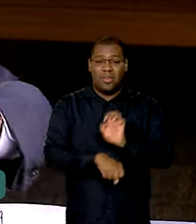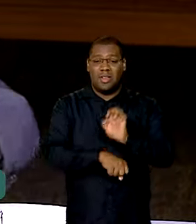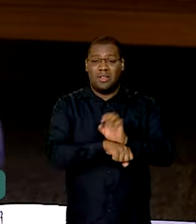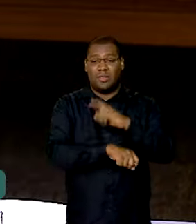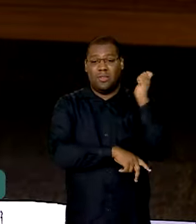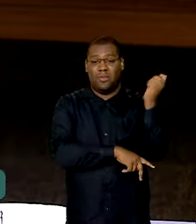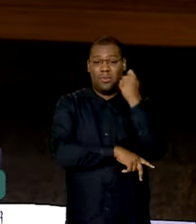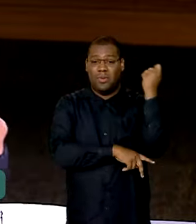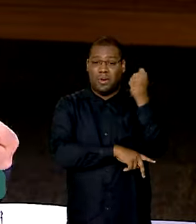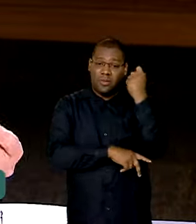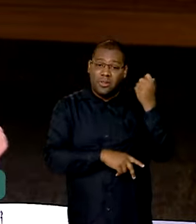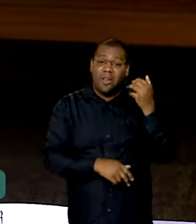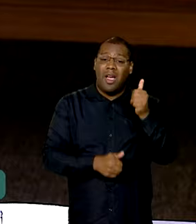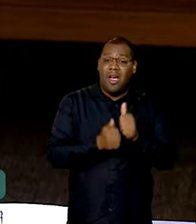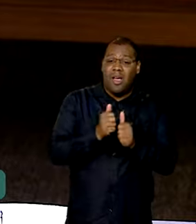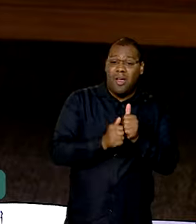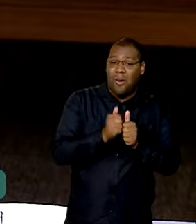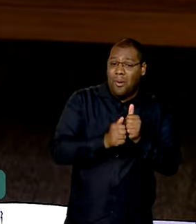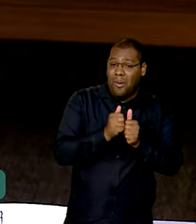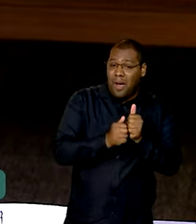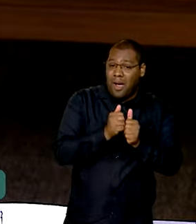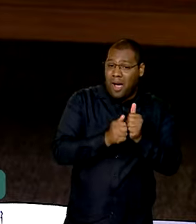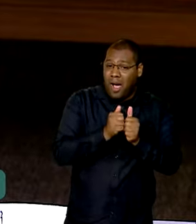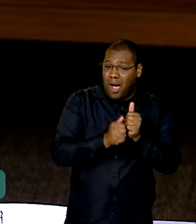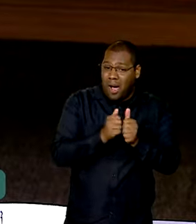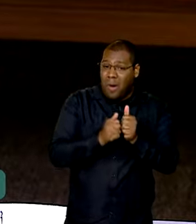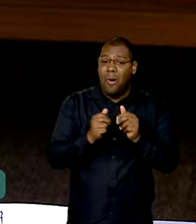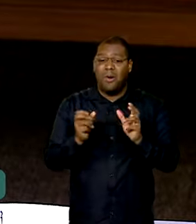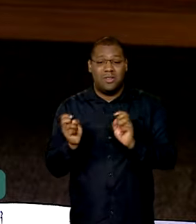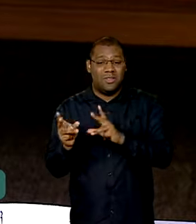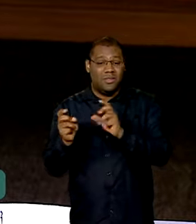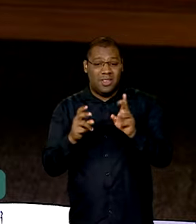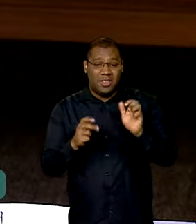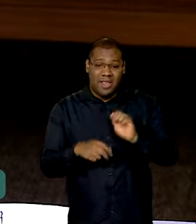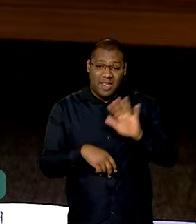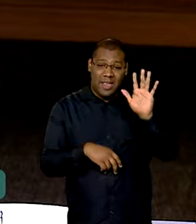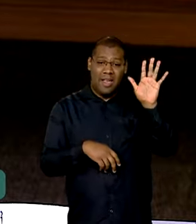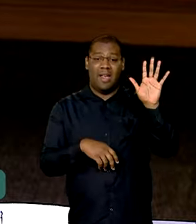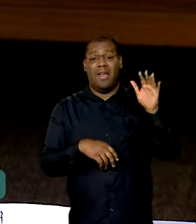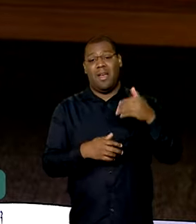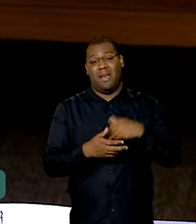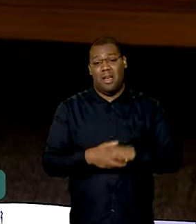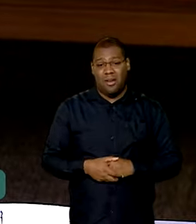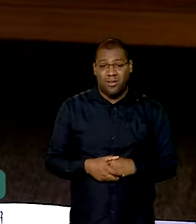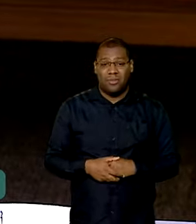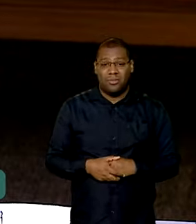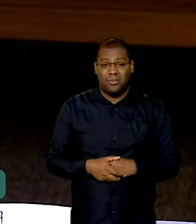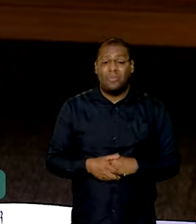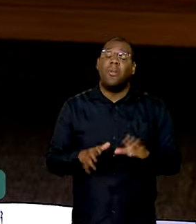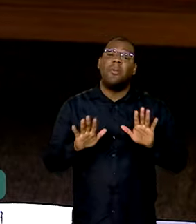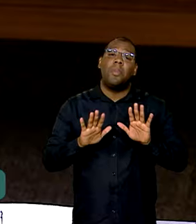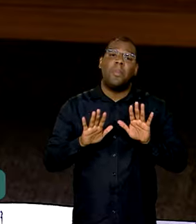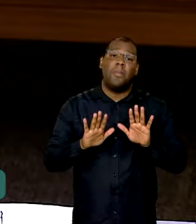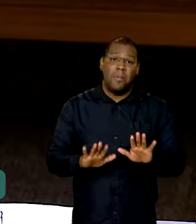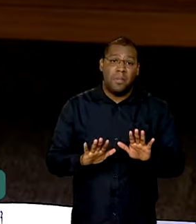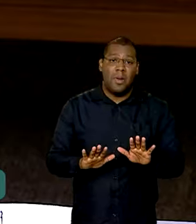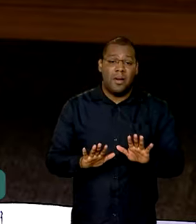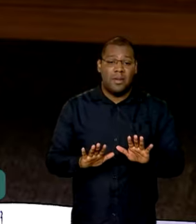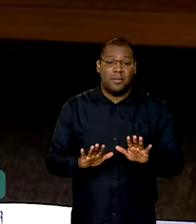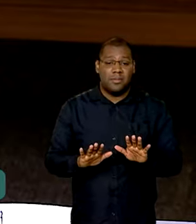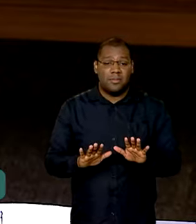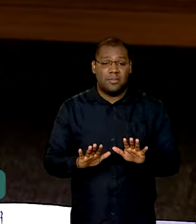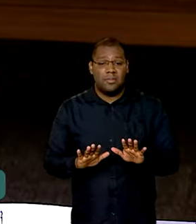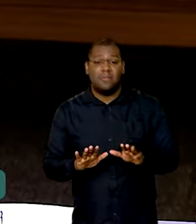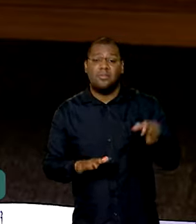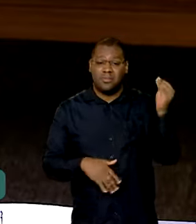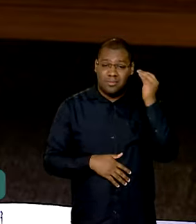do Sul. Portanto, se for o caso, para equilibrar a produção, a gente vai ter que importar arroz, a gente vai ter que importar feijão, para que